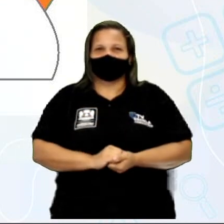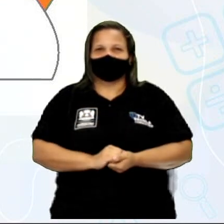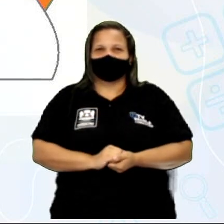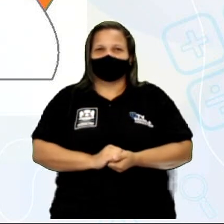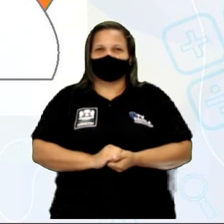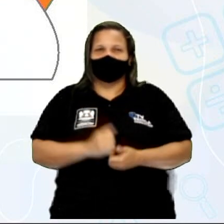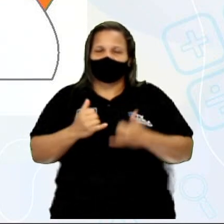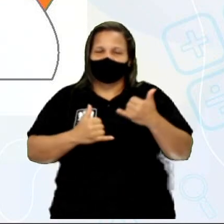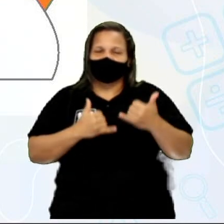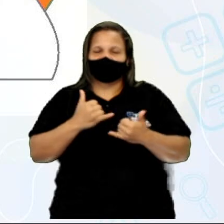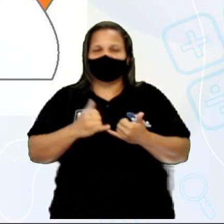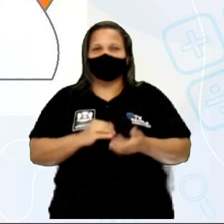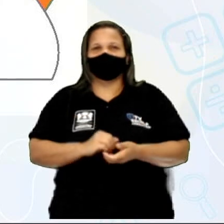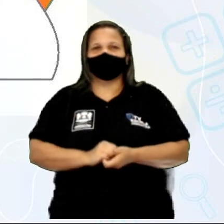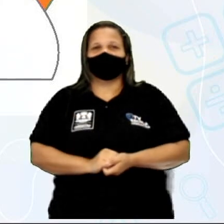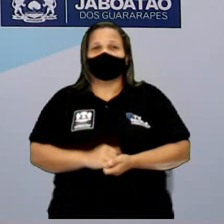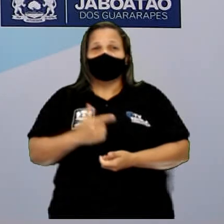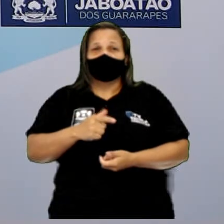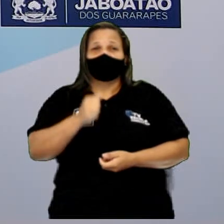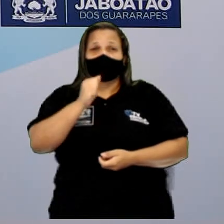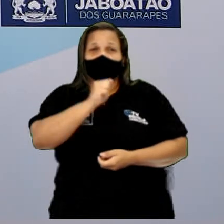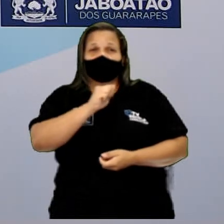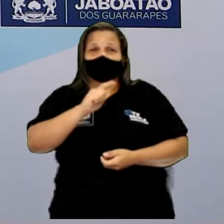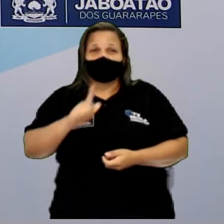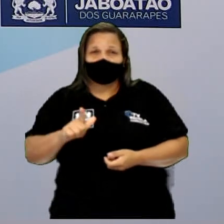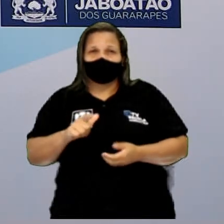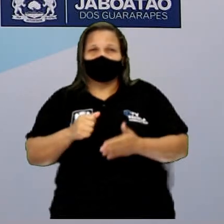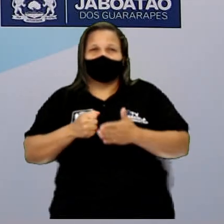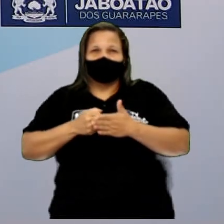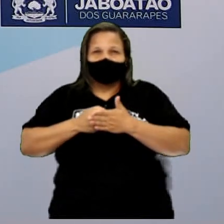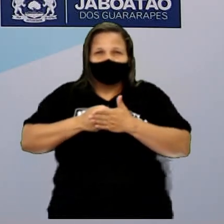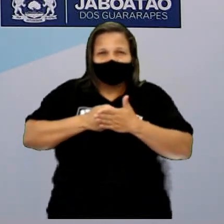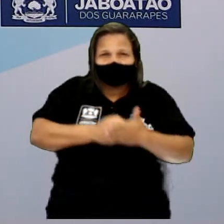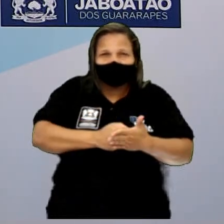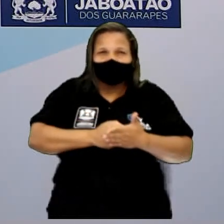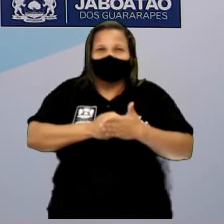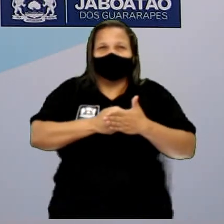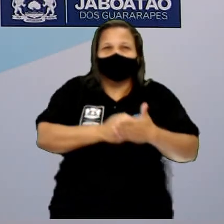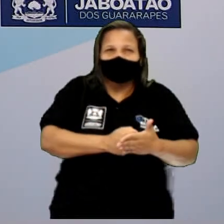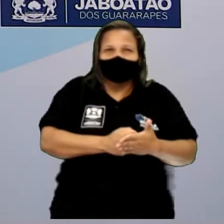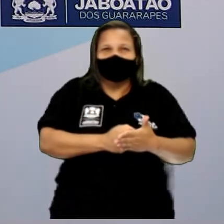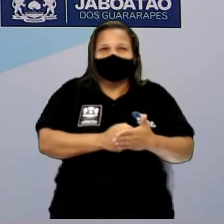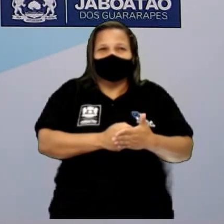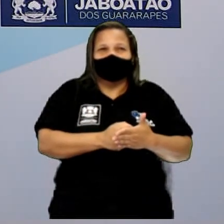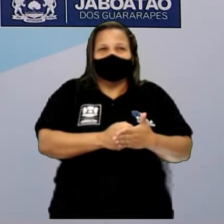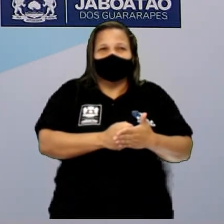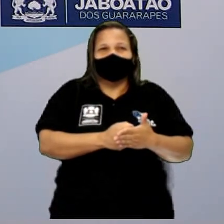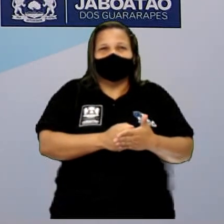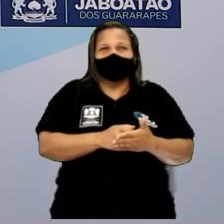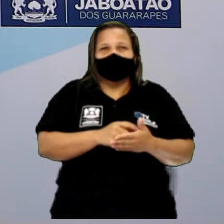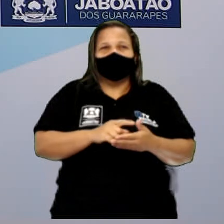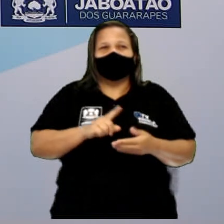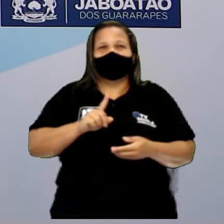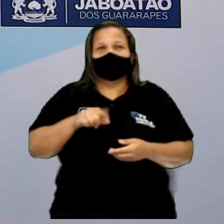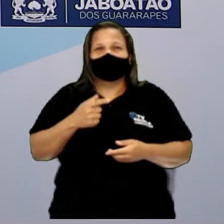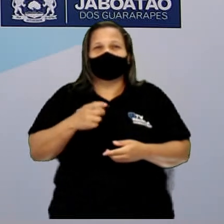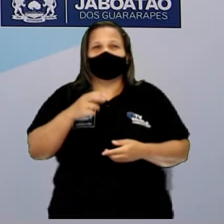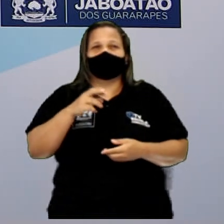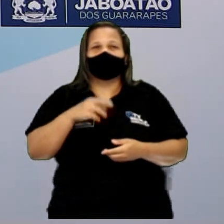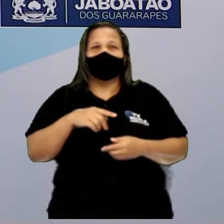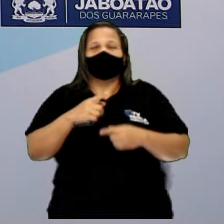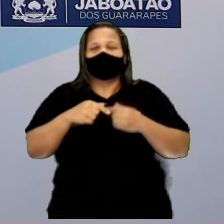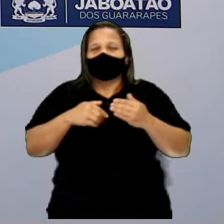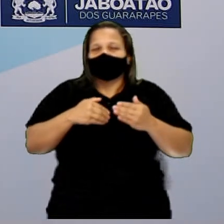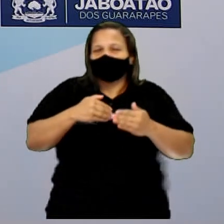a tensão faz a força, ela vai passando, vai correndo, mas aí chega a resistência e deixa ela correndo mais